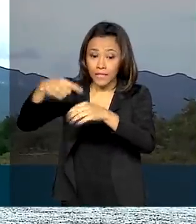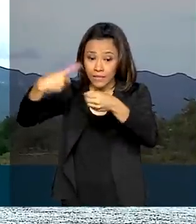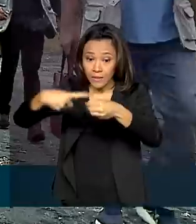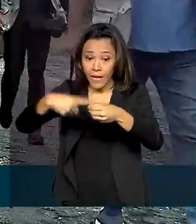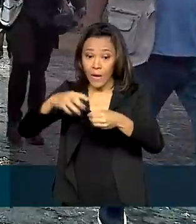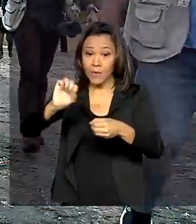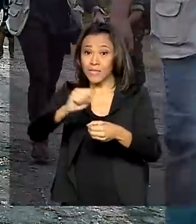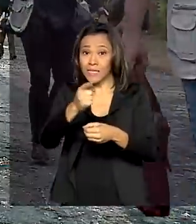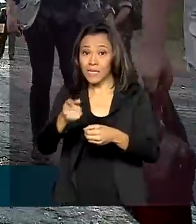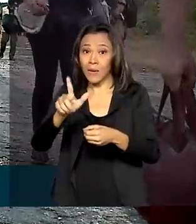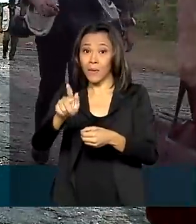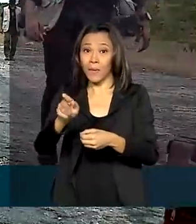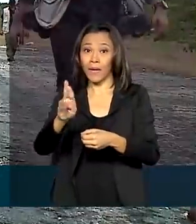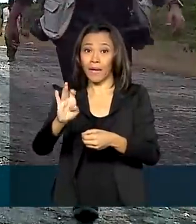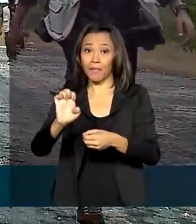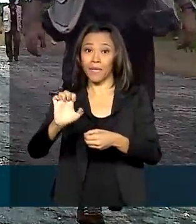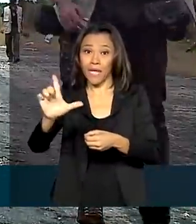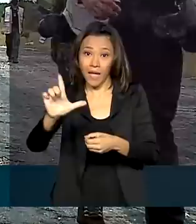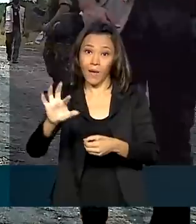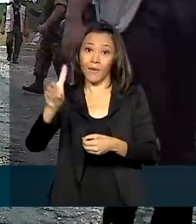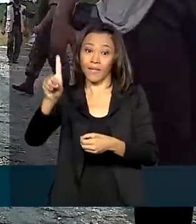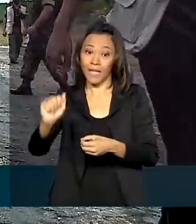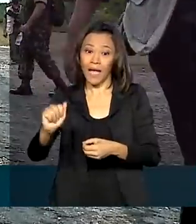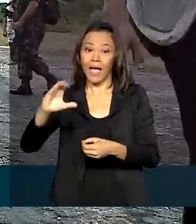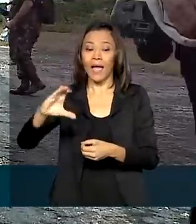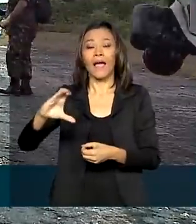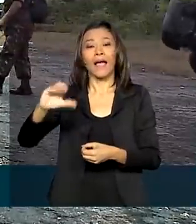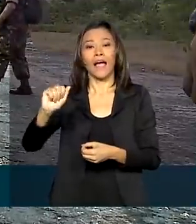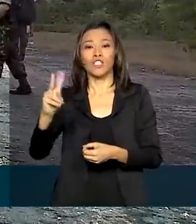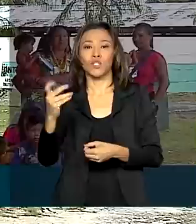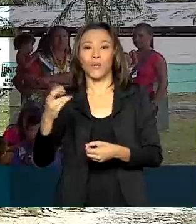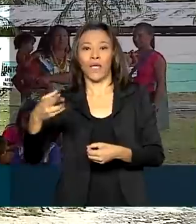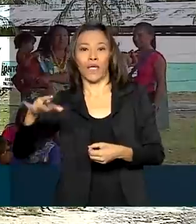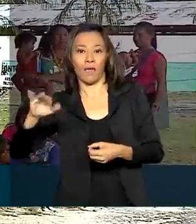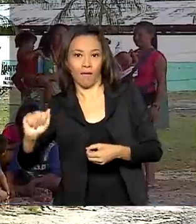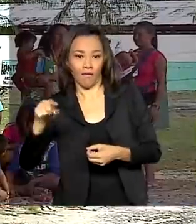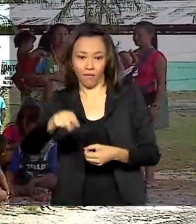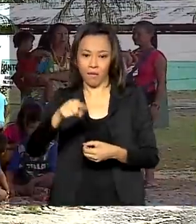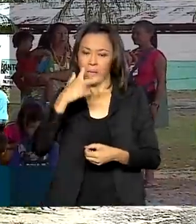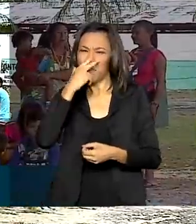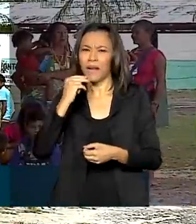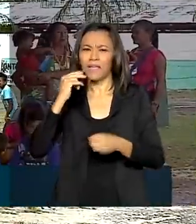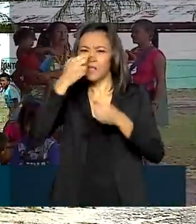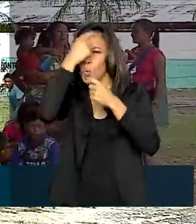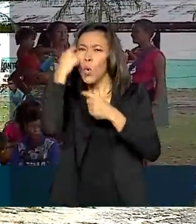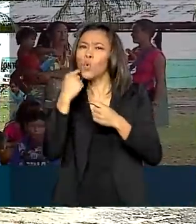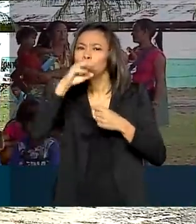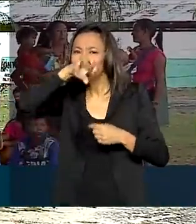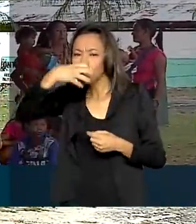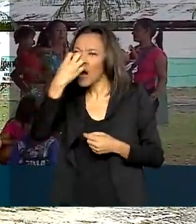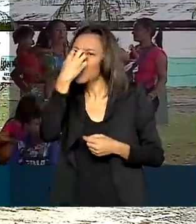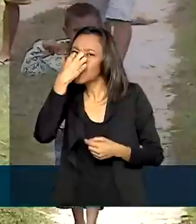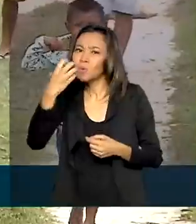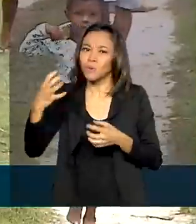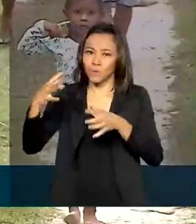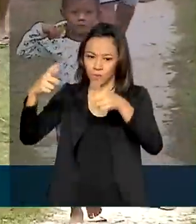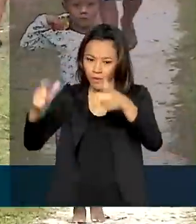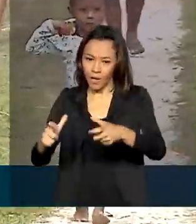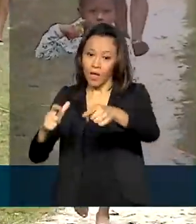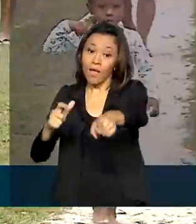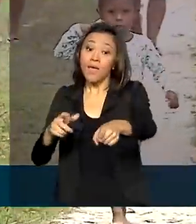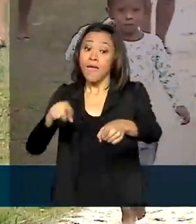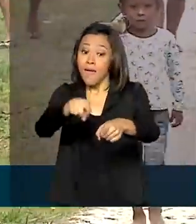Cachoeira. Conhecido como Cara de Cachorro pelo formato no mapa, o município é maior que o estado do Rio de Janeiro,